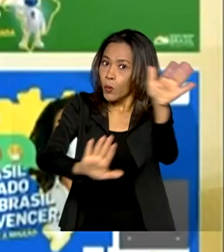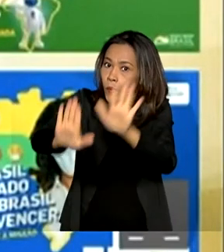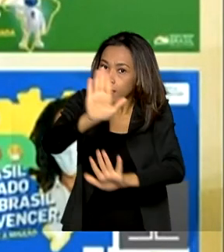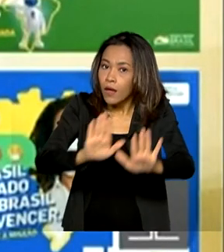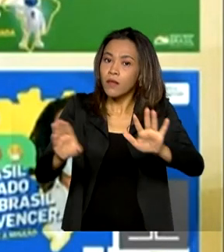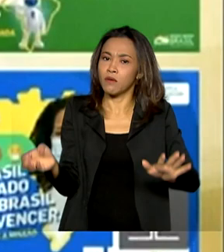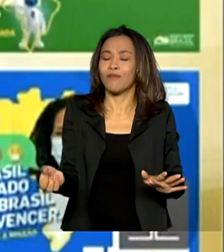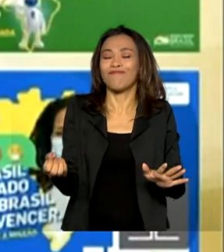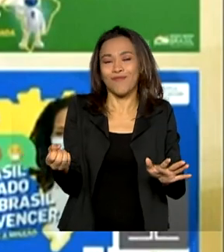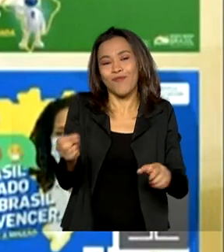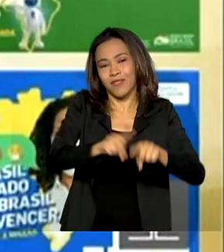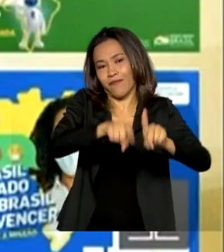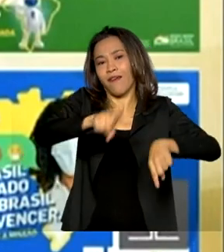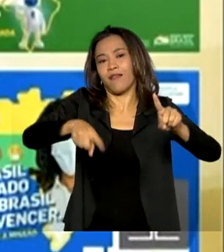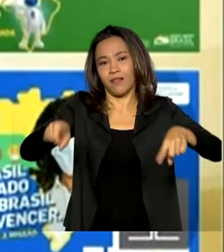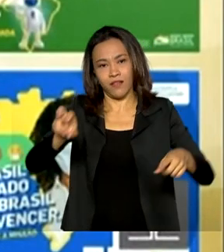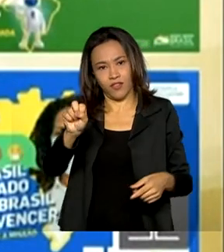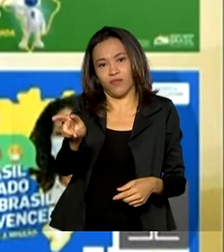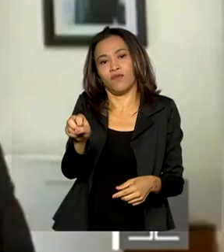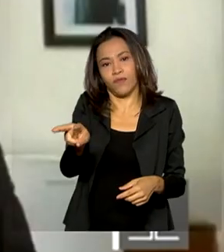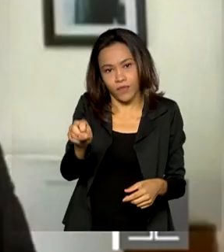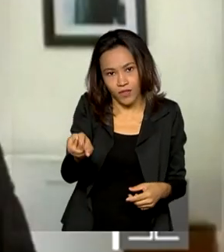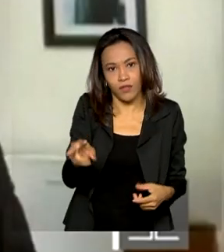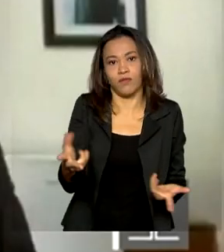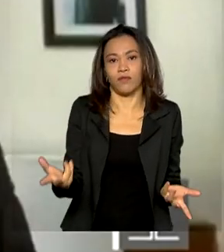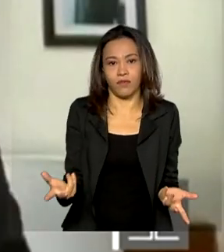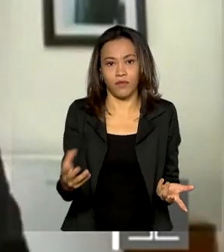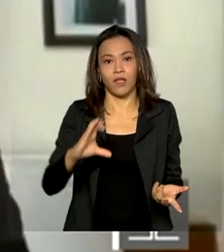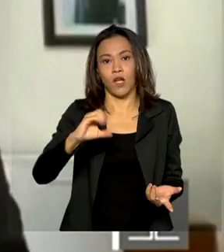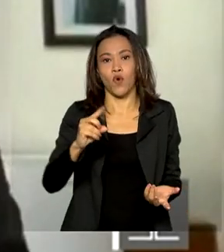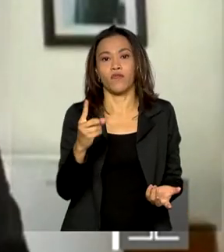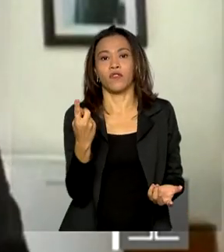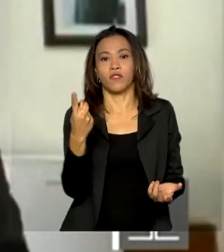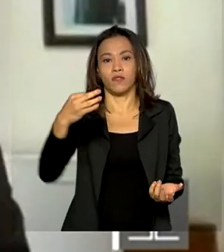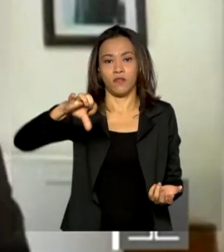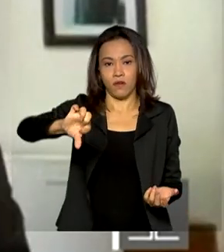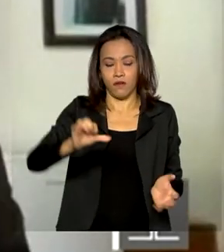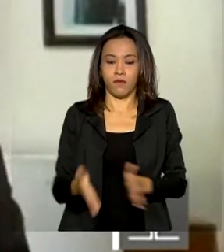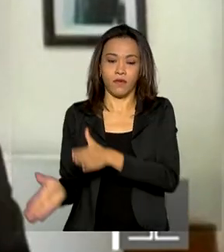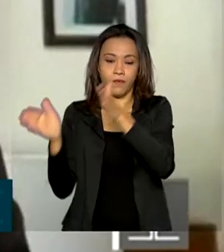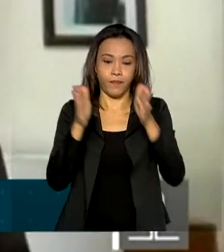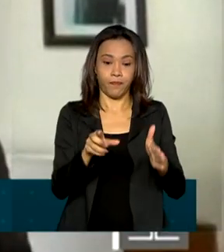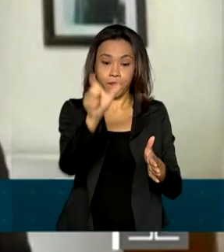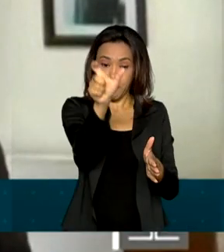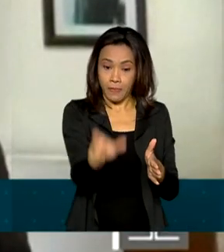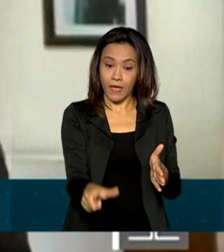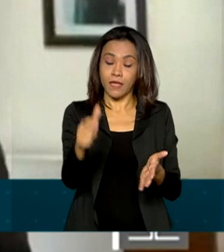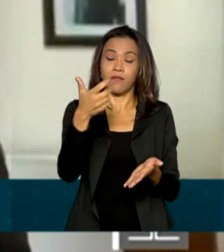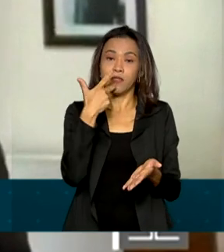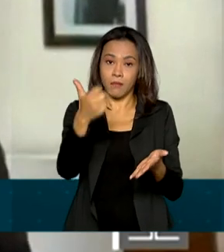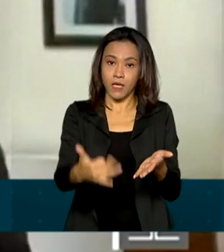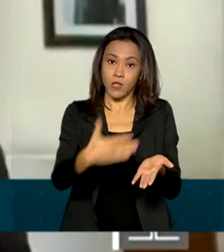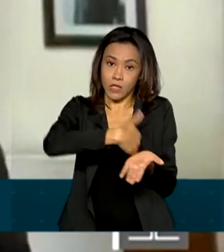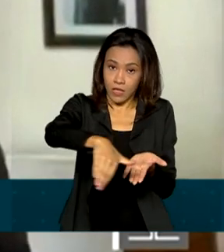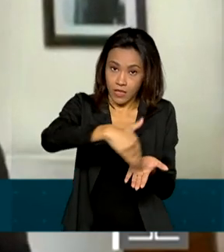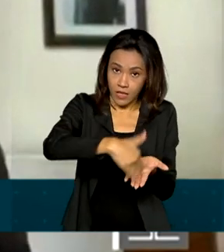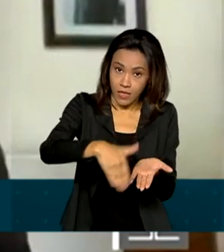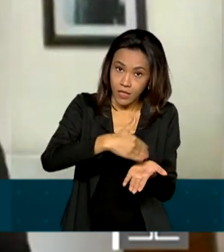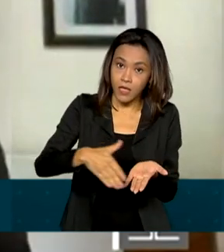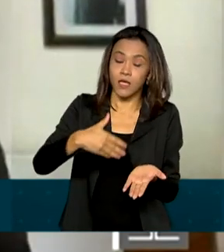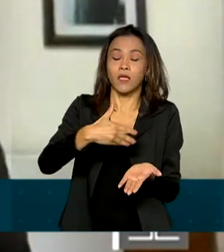novas variantes da Covid-19. O setor de comunicação do governo está pronto para continuar